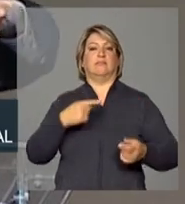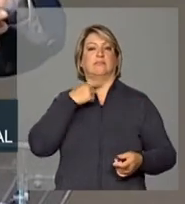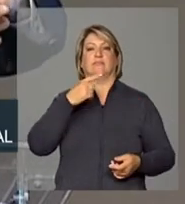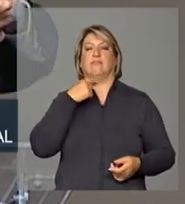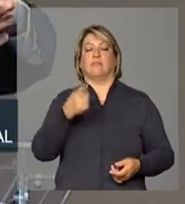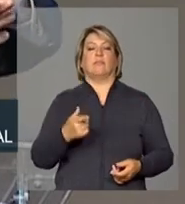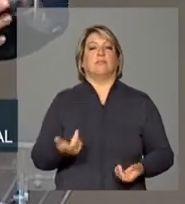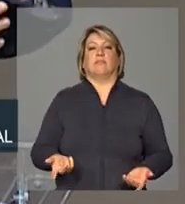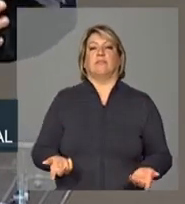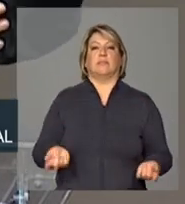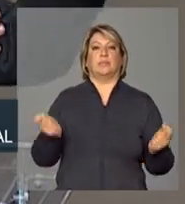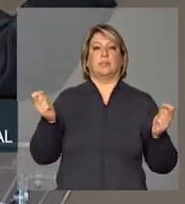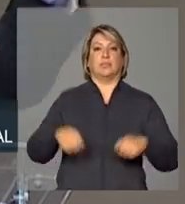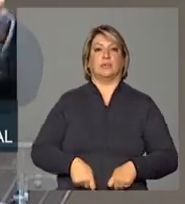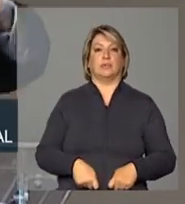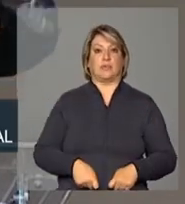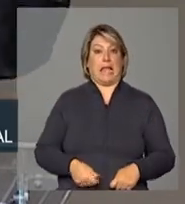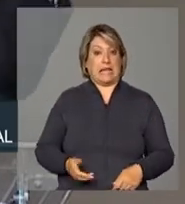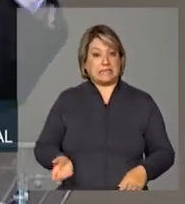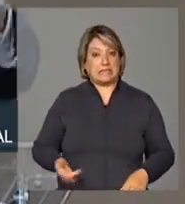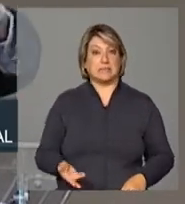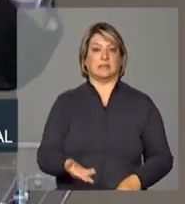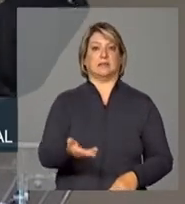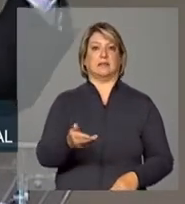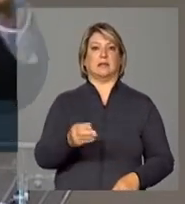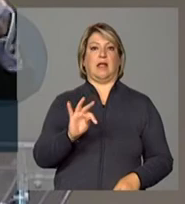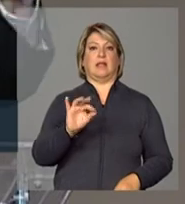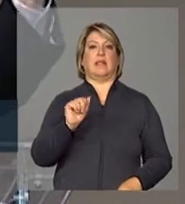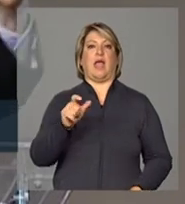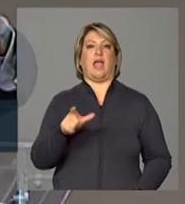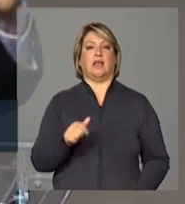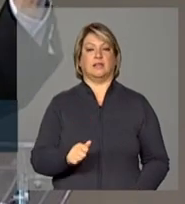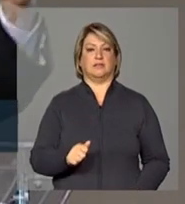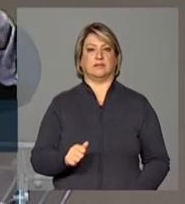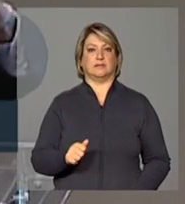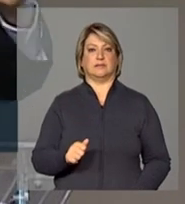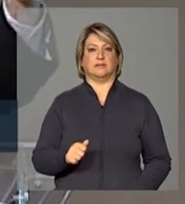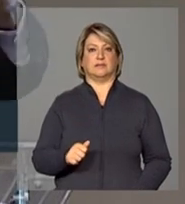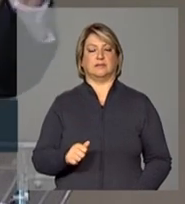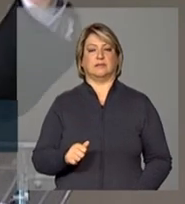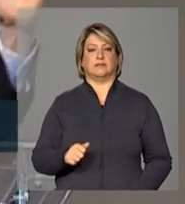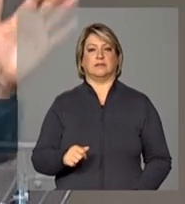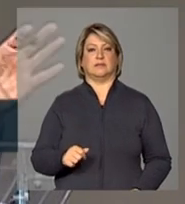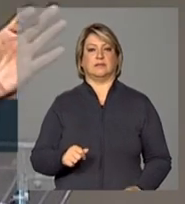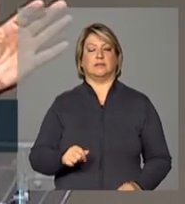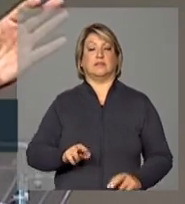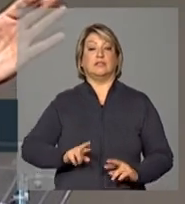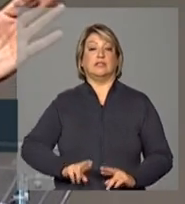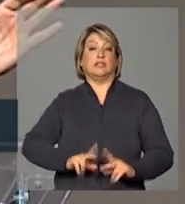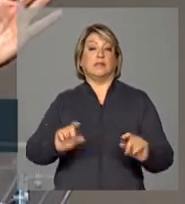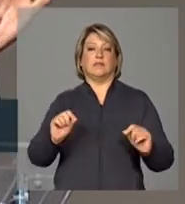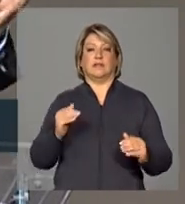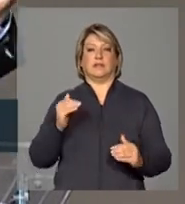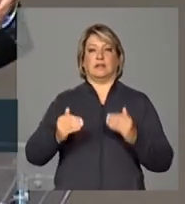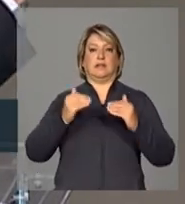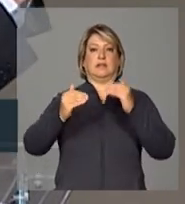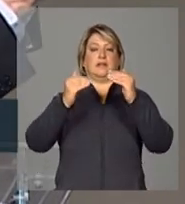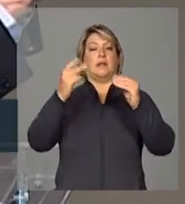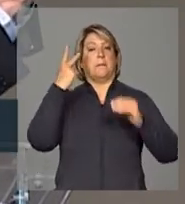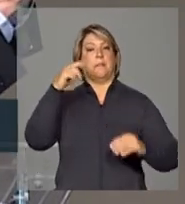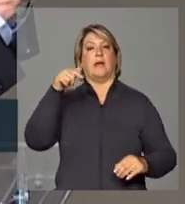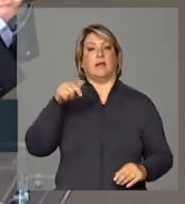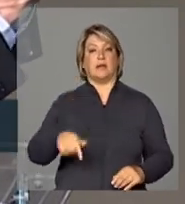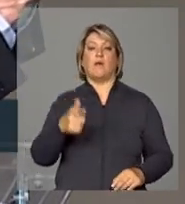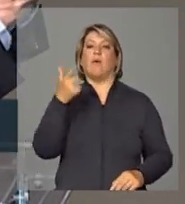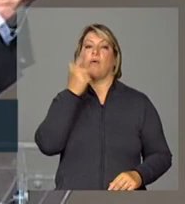possível acelerar a taxa de diferenciada de crescimento para